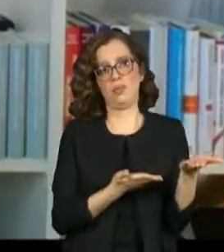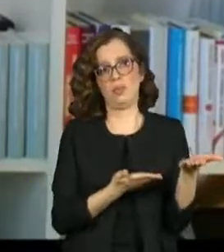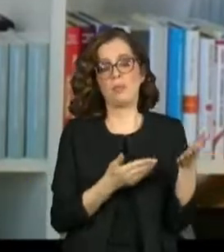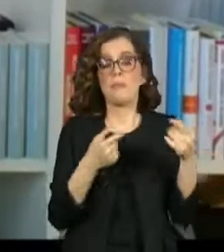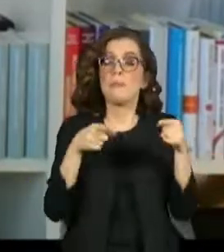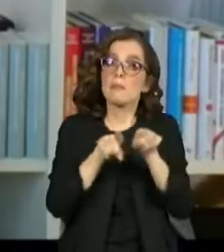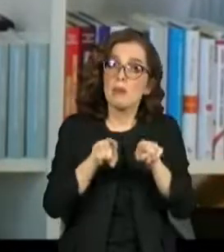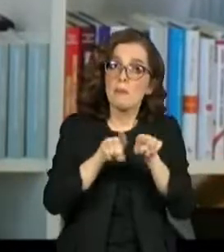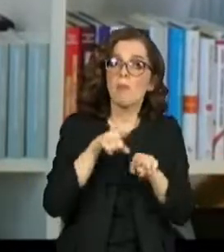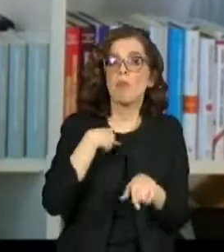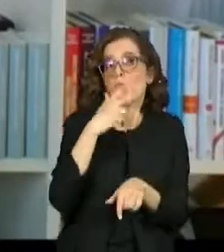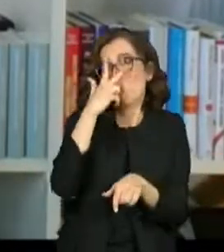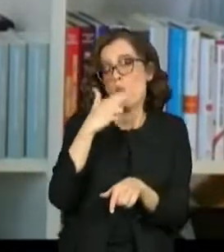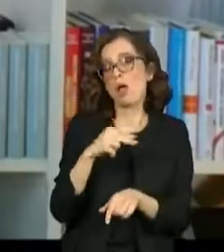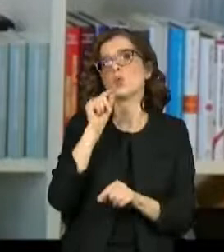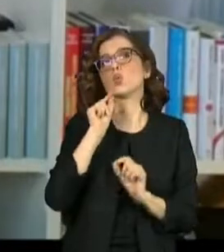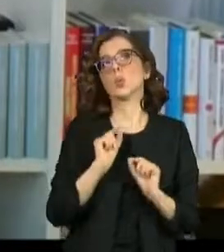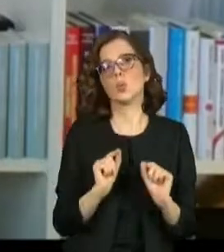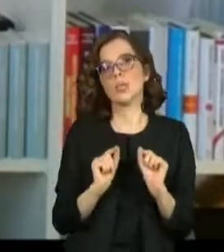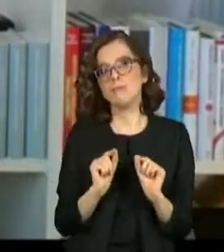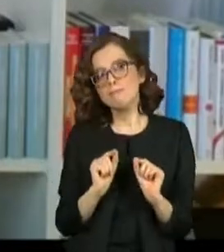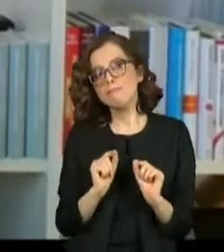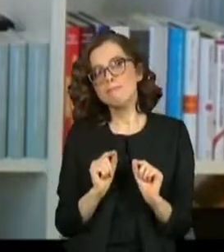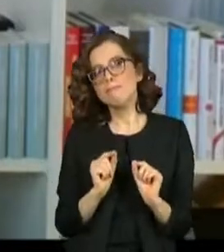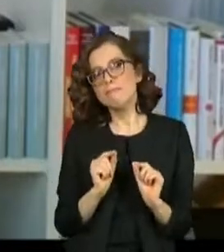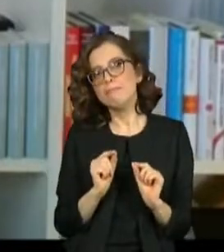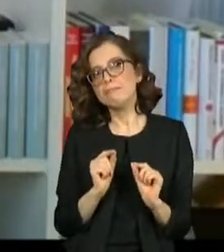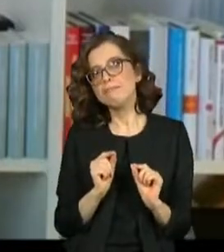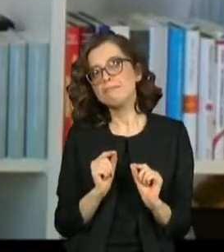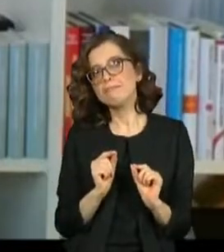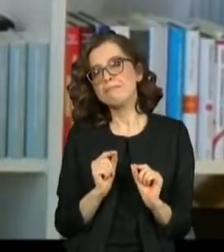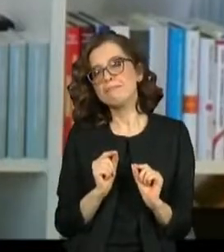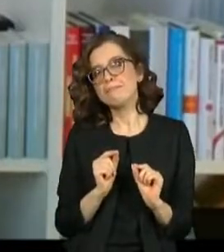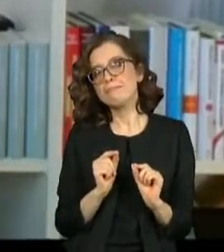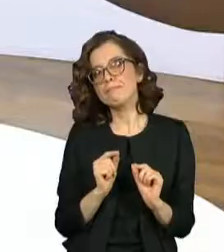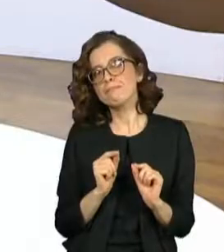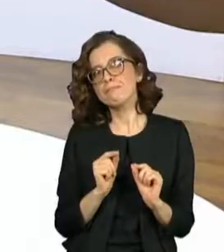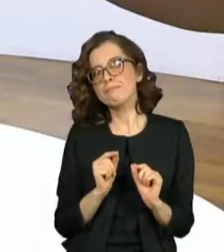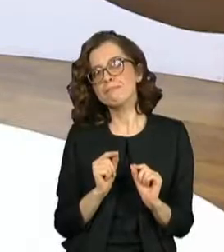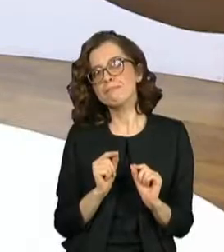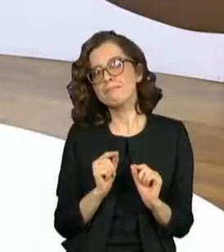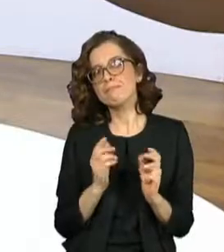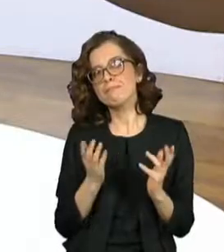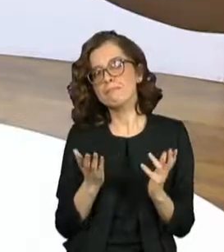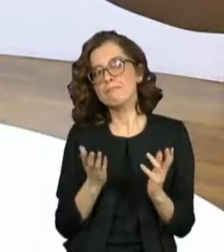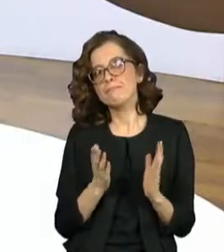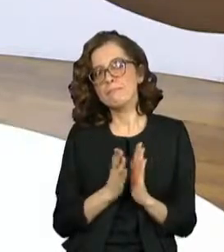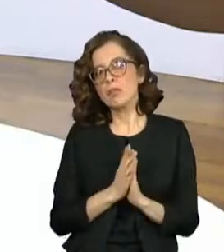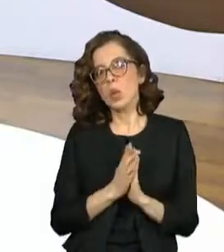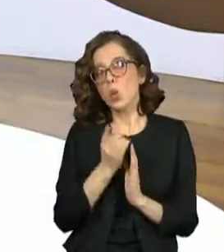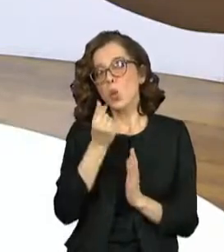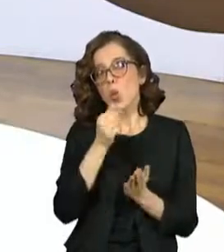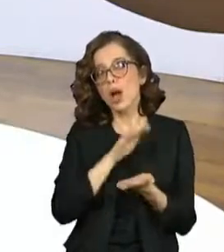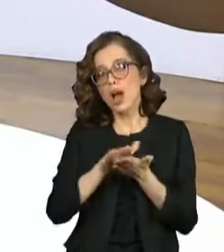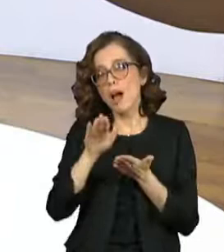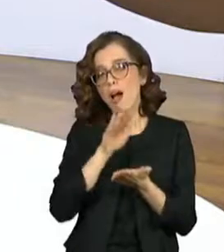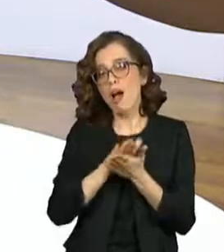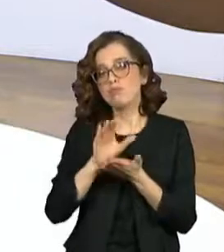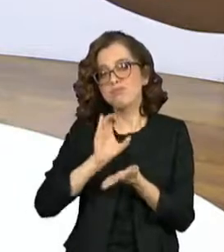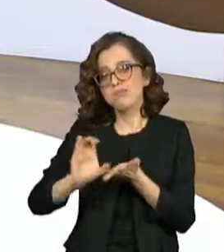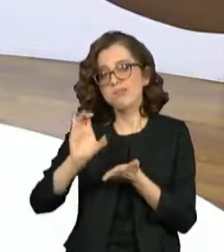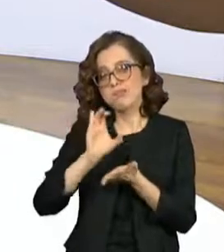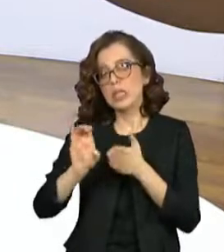Eu acho que, o uso